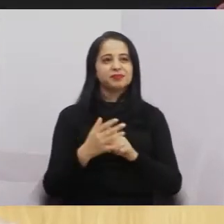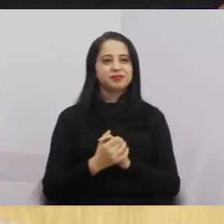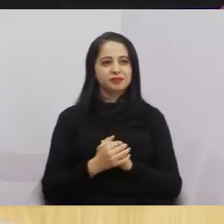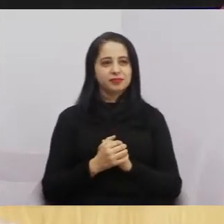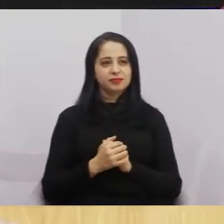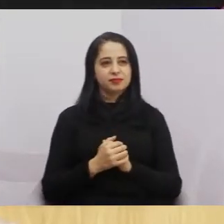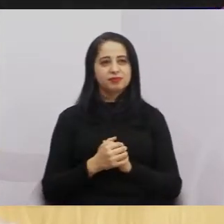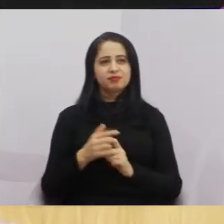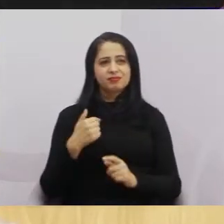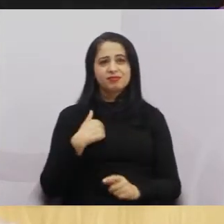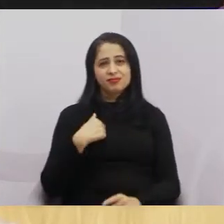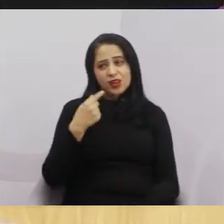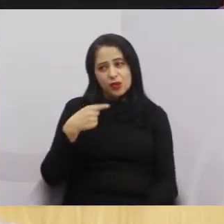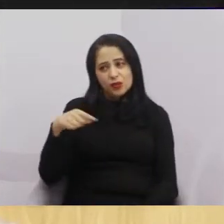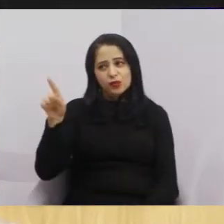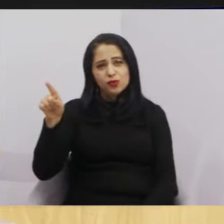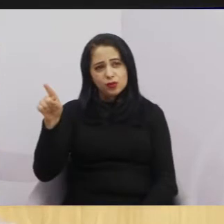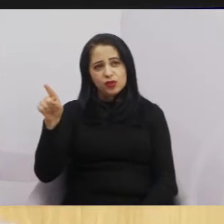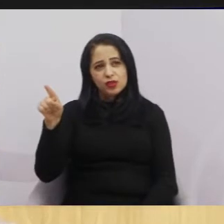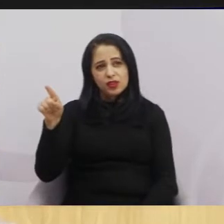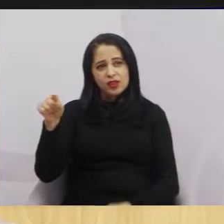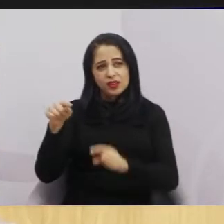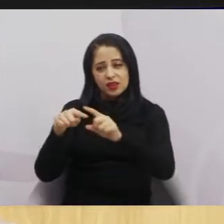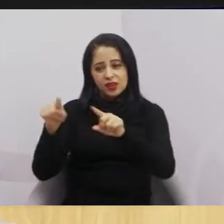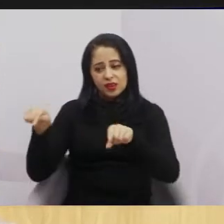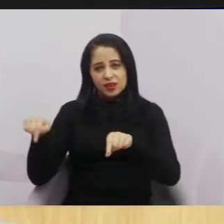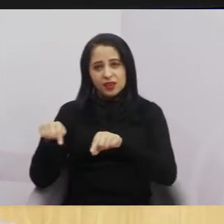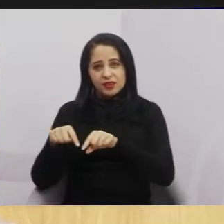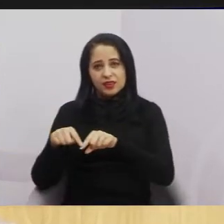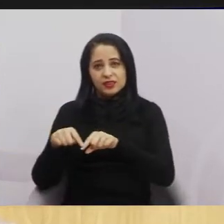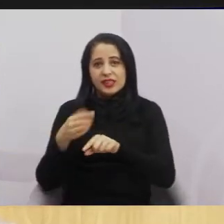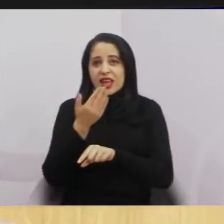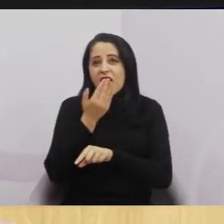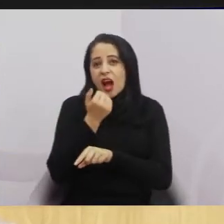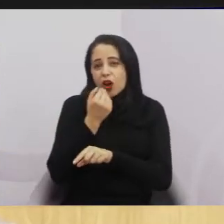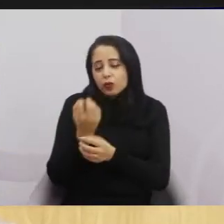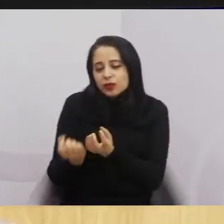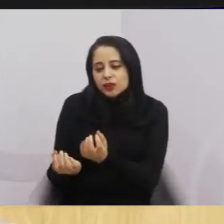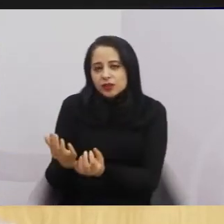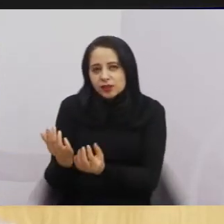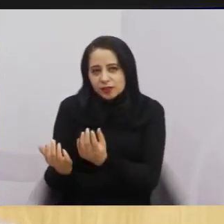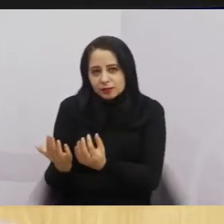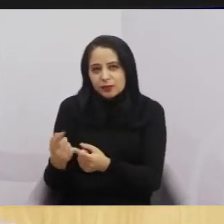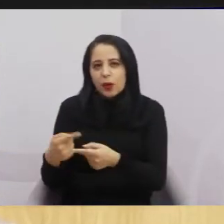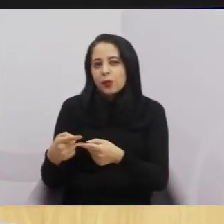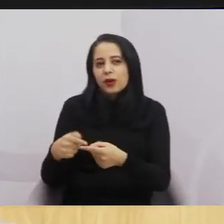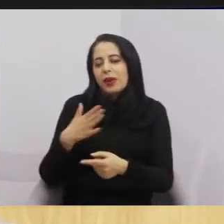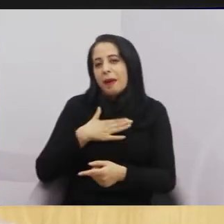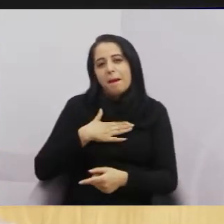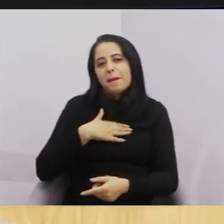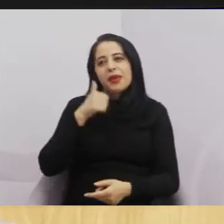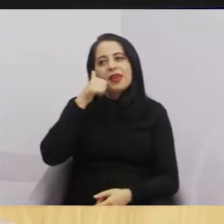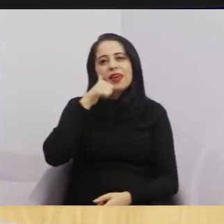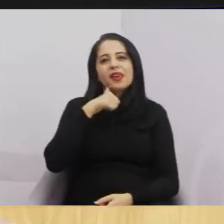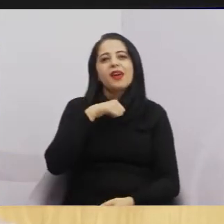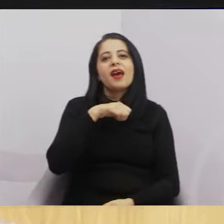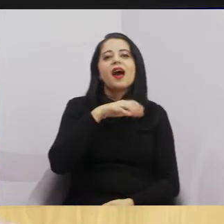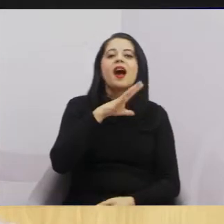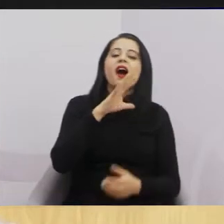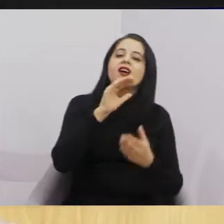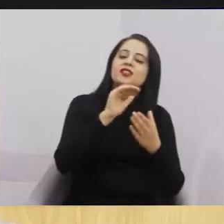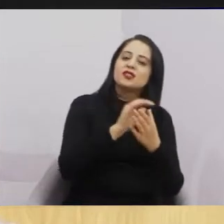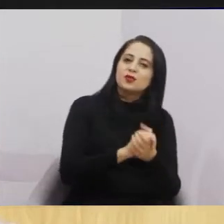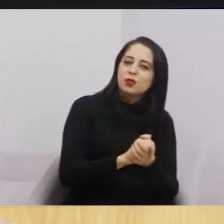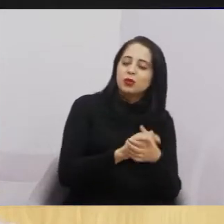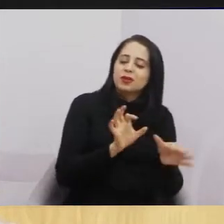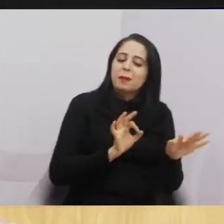Dei uma fugida ali no meu gabinete, esquentei a minha marmitinha, que é a minha esposa, linda esposa, que está em casa agora